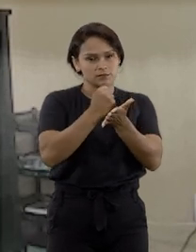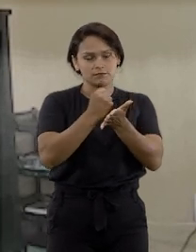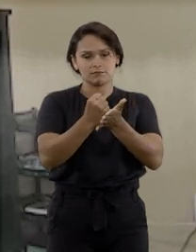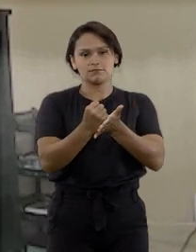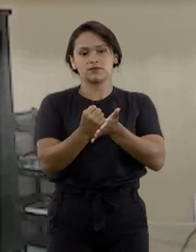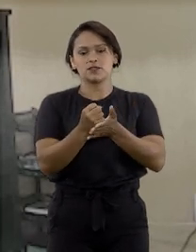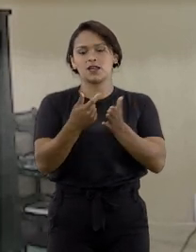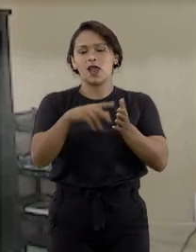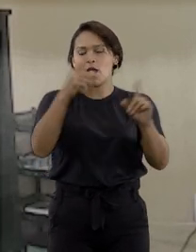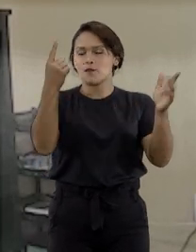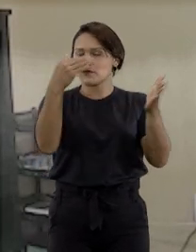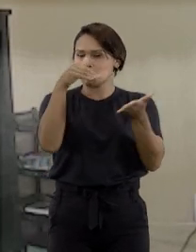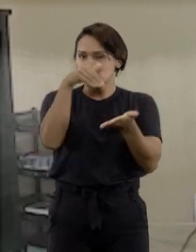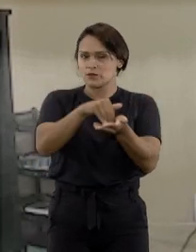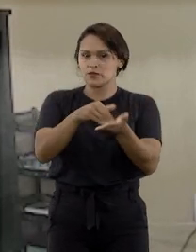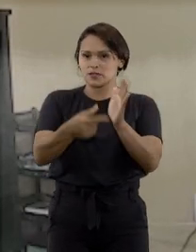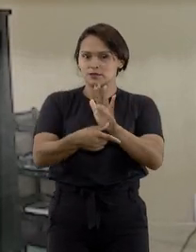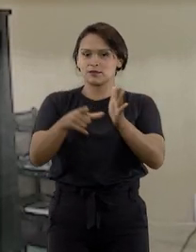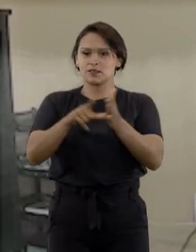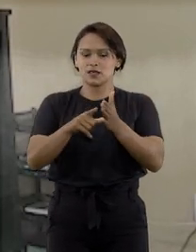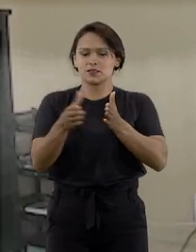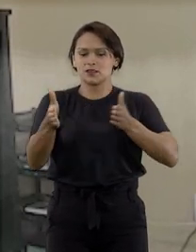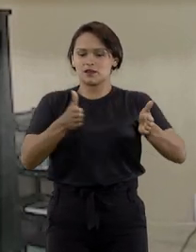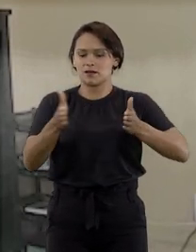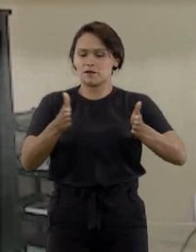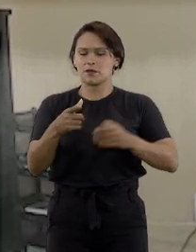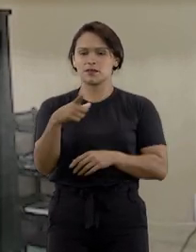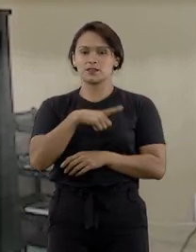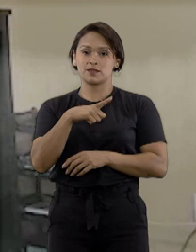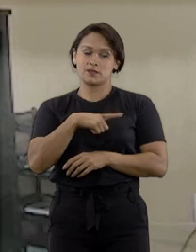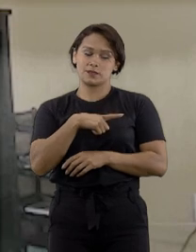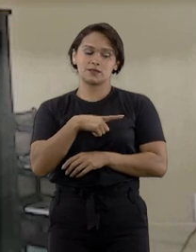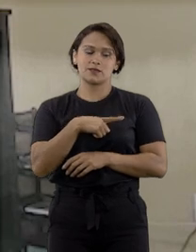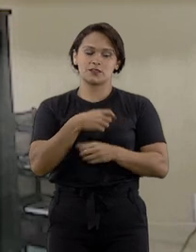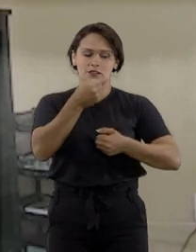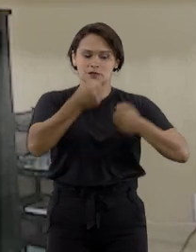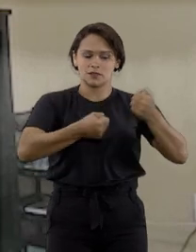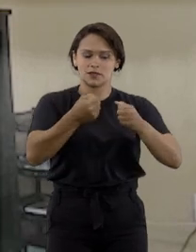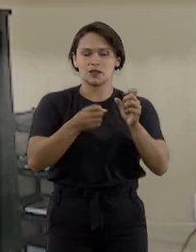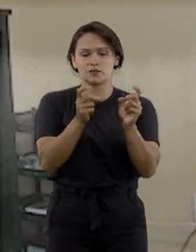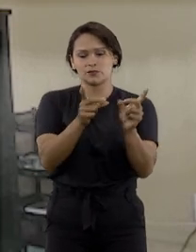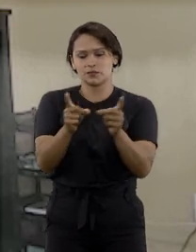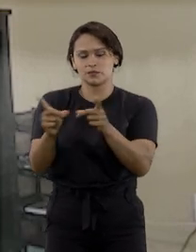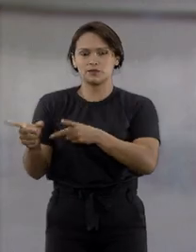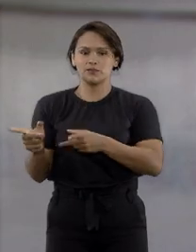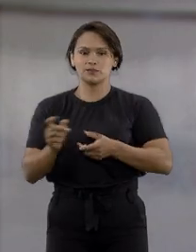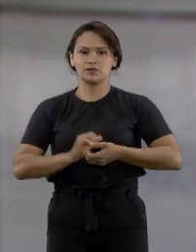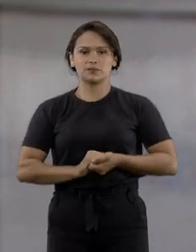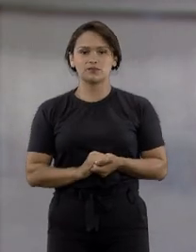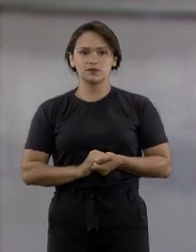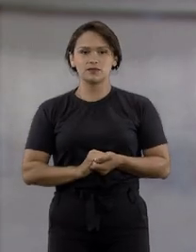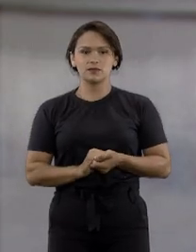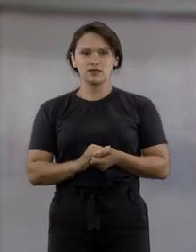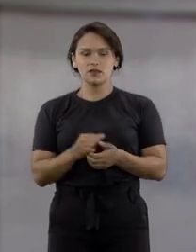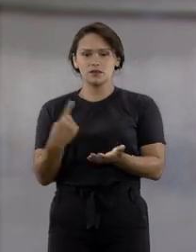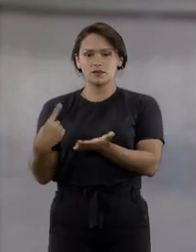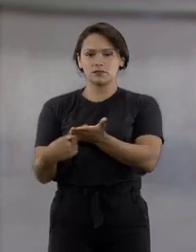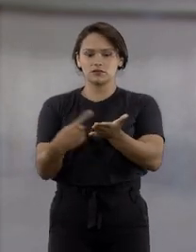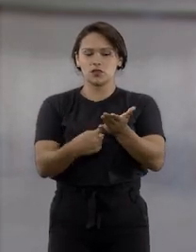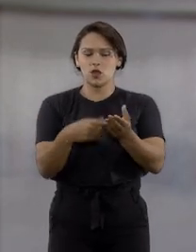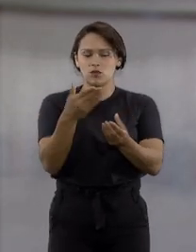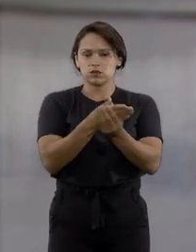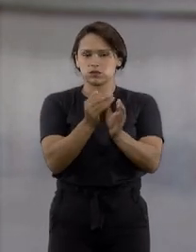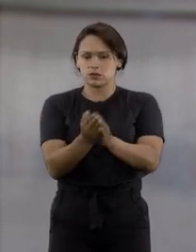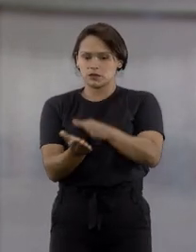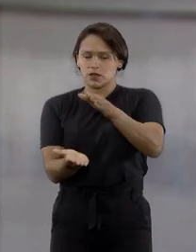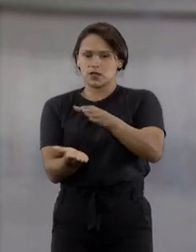antecipadamente àquele prazo de concessão para comercialização de determinada marca. De acordo com os autos,